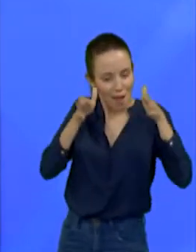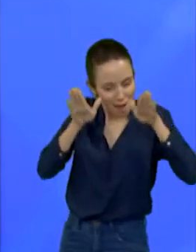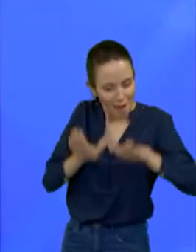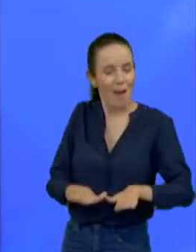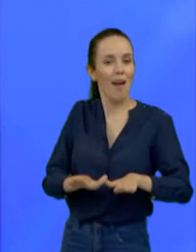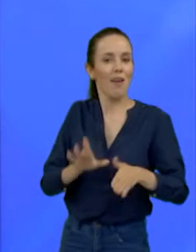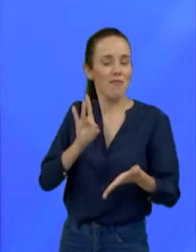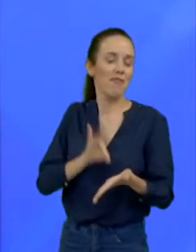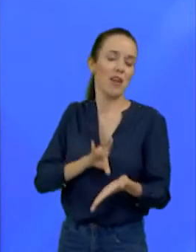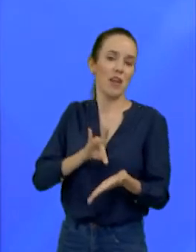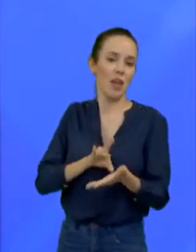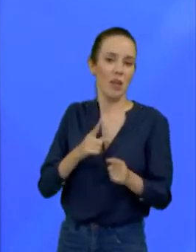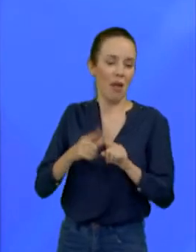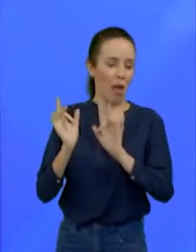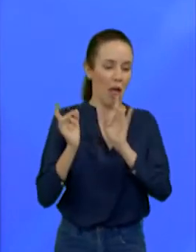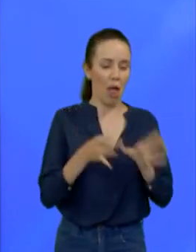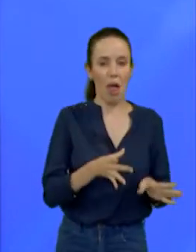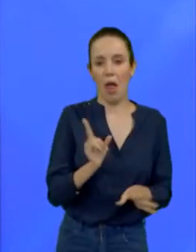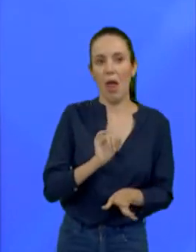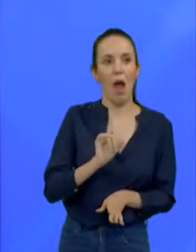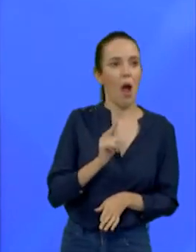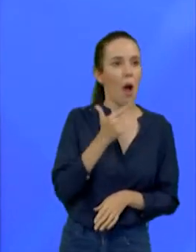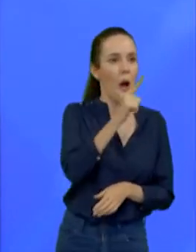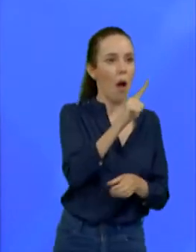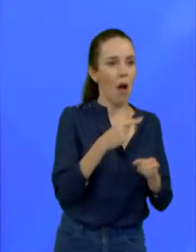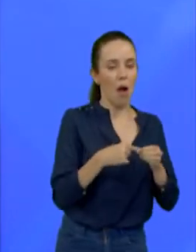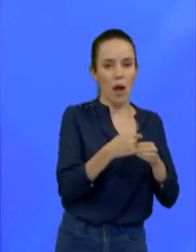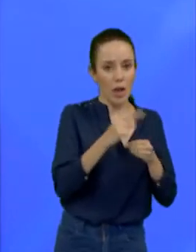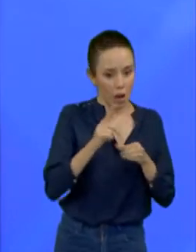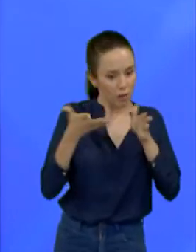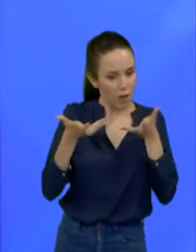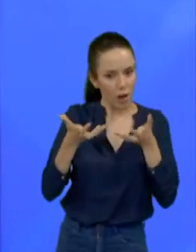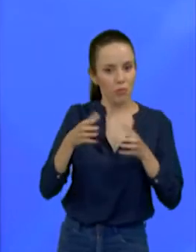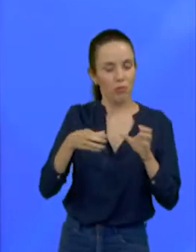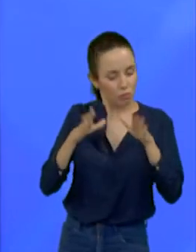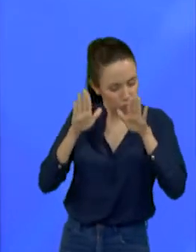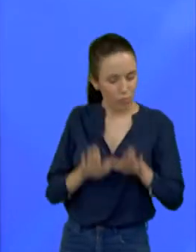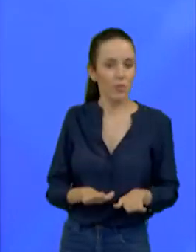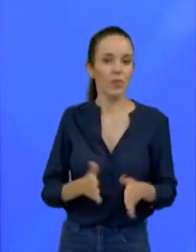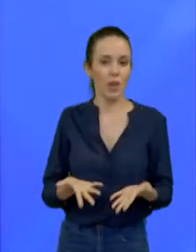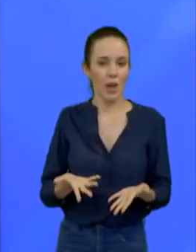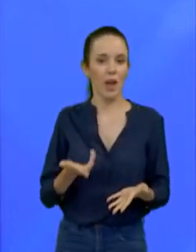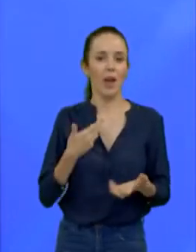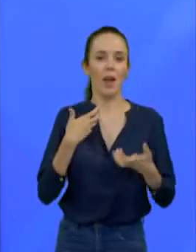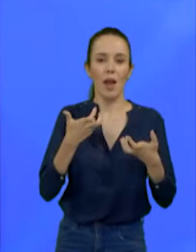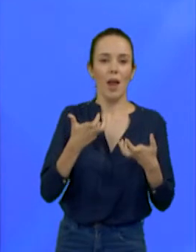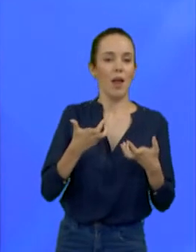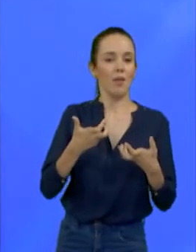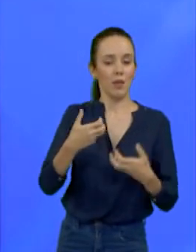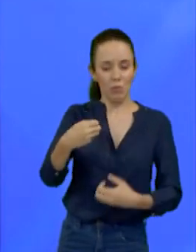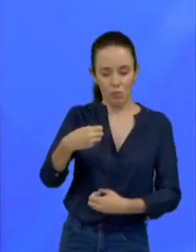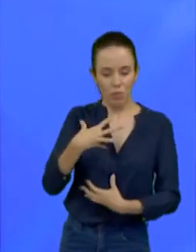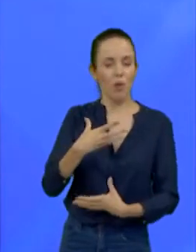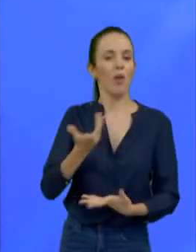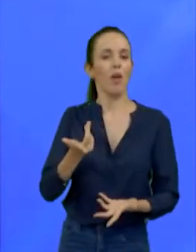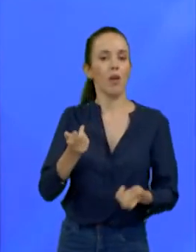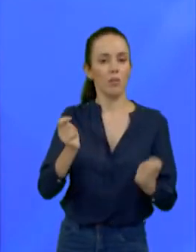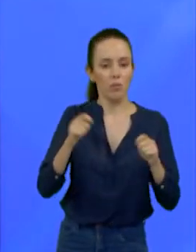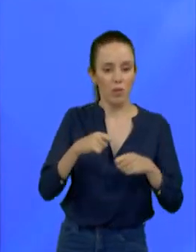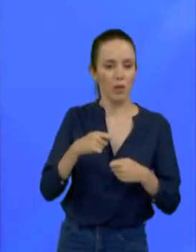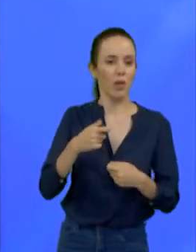capacitação. Nós precisamos de um centro de diagnósticos, um centro de imagens em São Sebastião. Não podemos